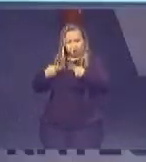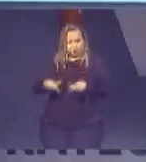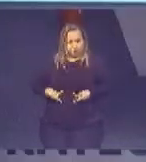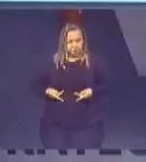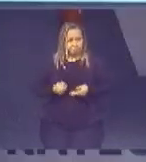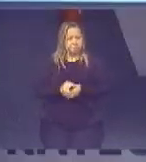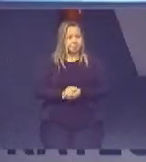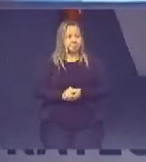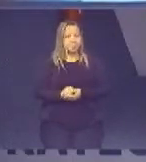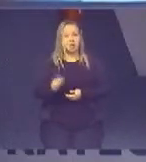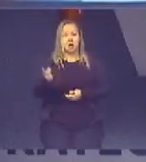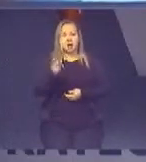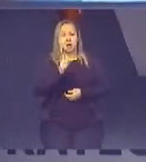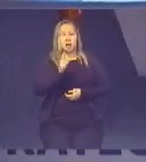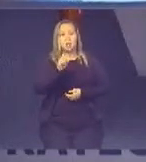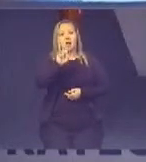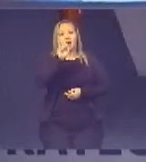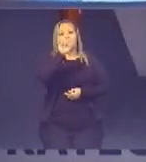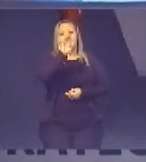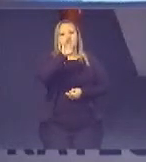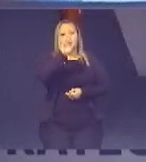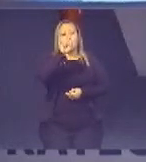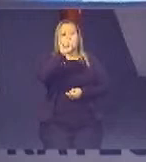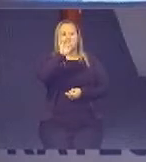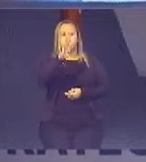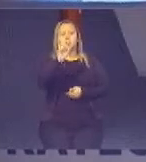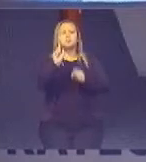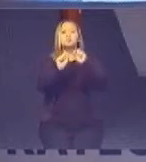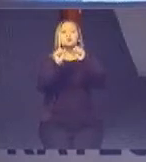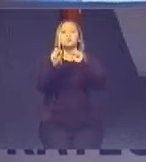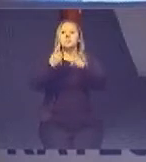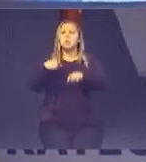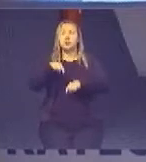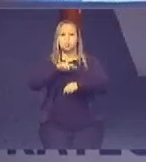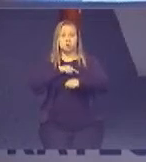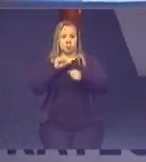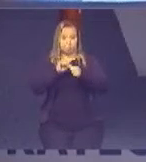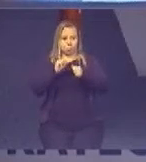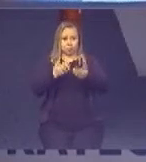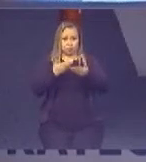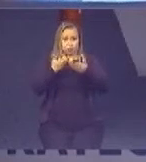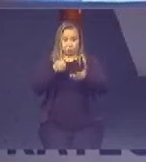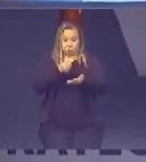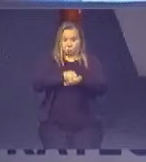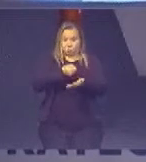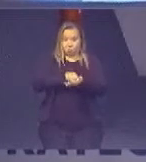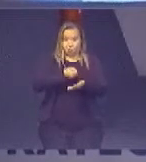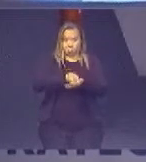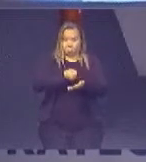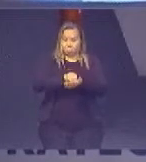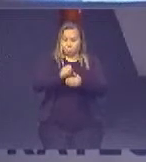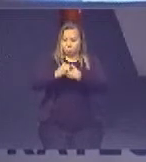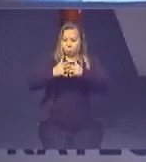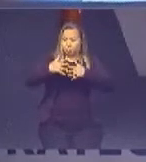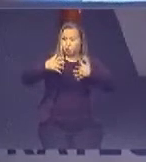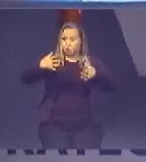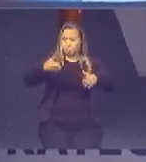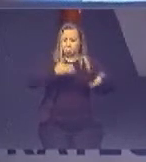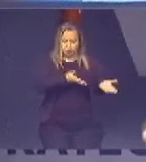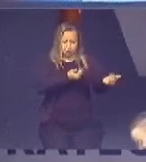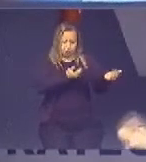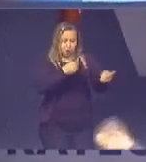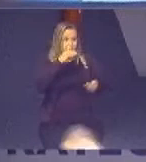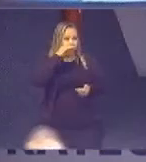na ODS 4, o que nós fazemos? Nós temos uma obrigação de aumentar o número de jovens e